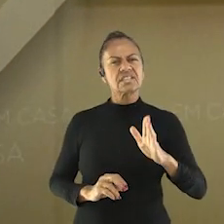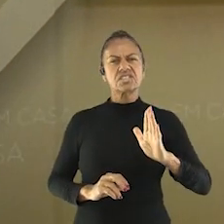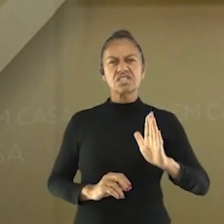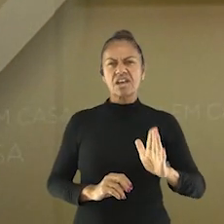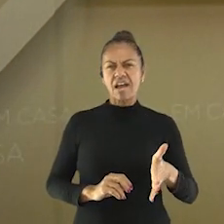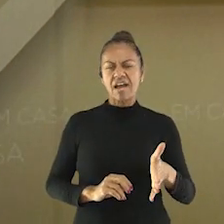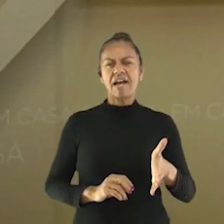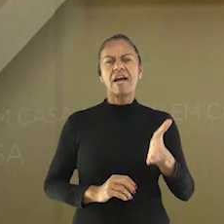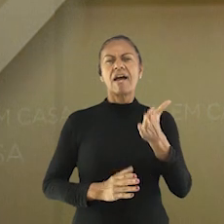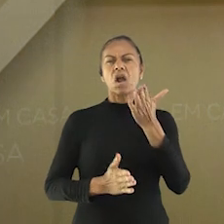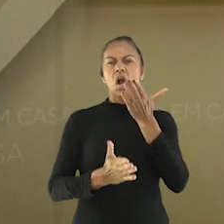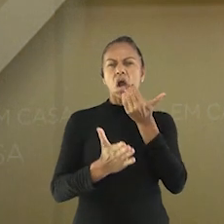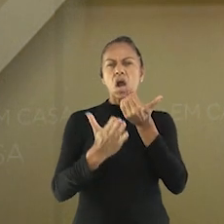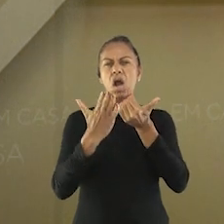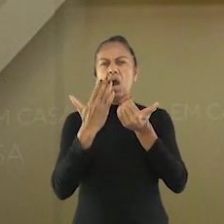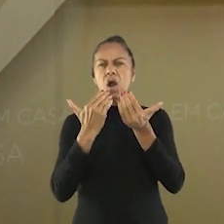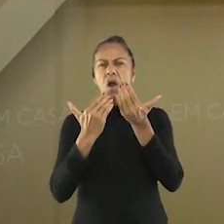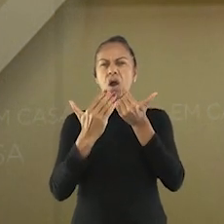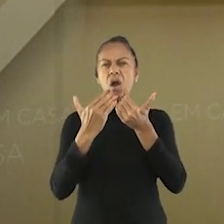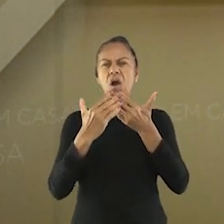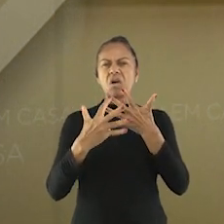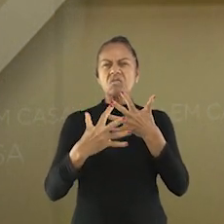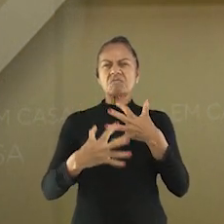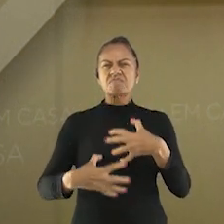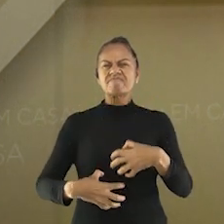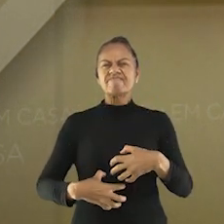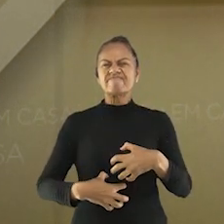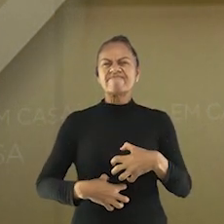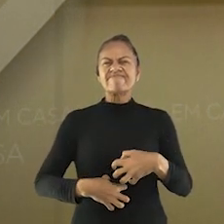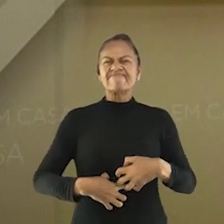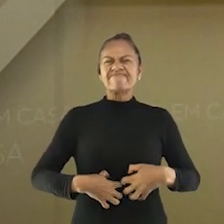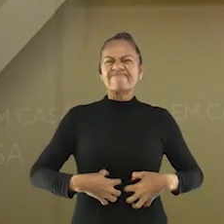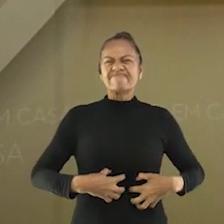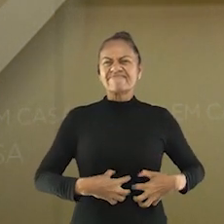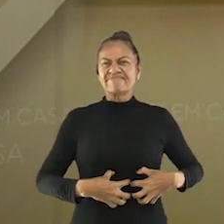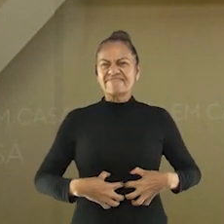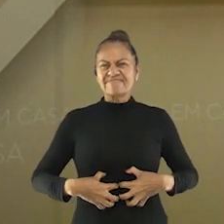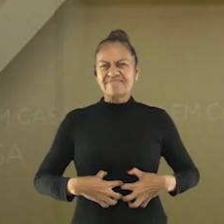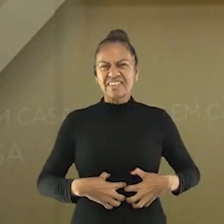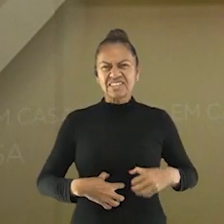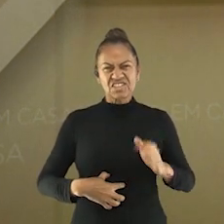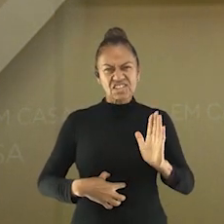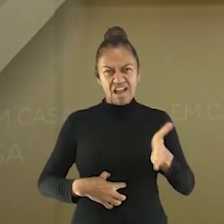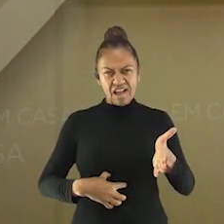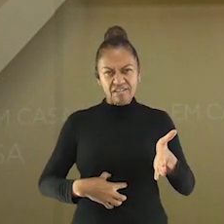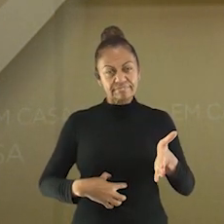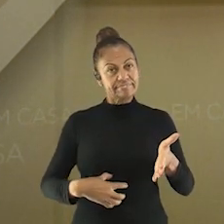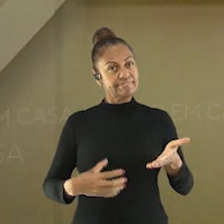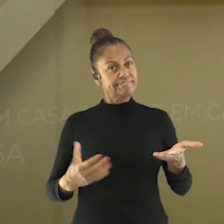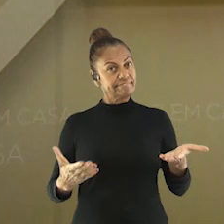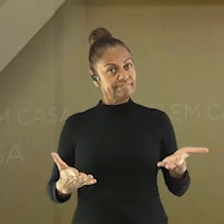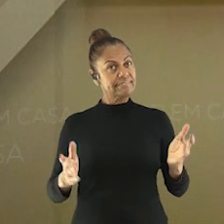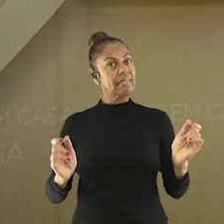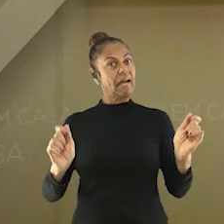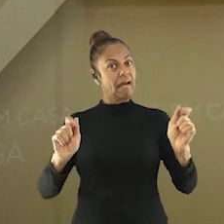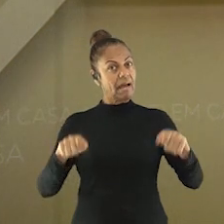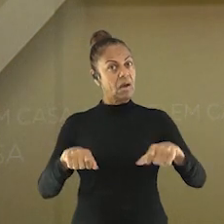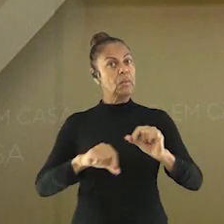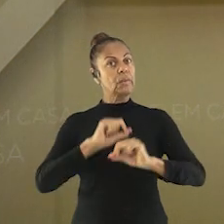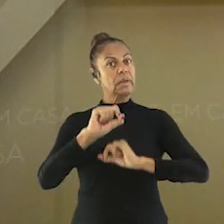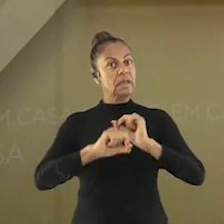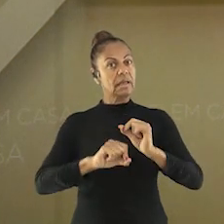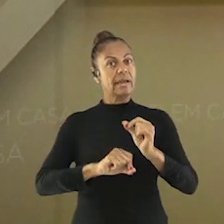Nem sempre pelo estado de conservação dos alimentos, você sabia? É possível que você possua certa intolerância ou alergia alimentar.